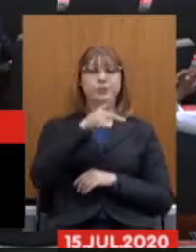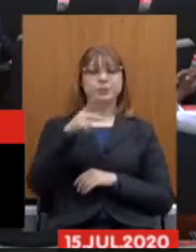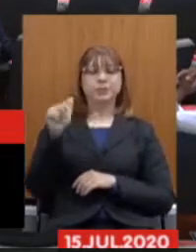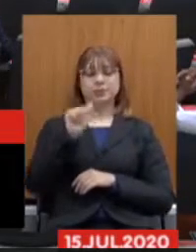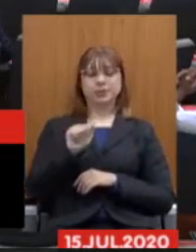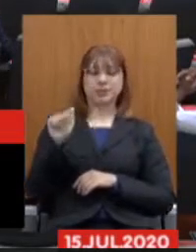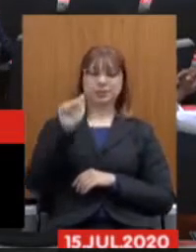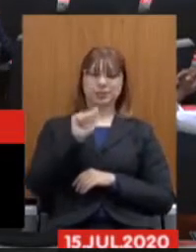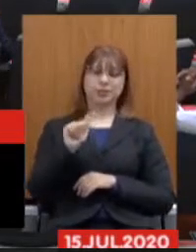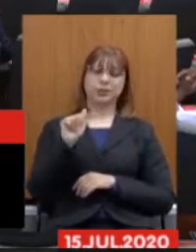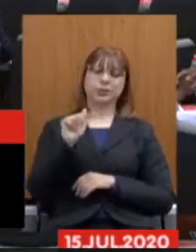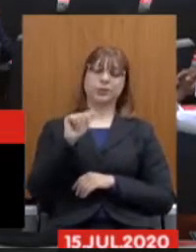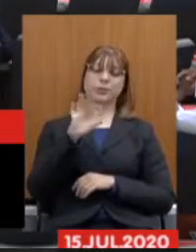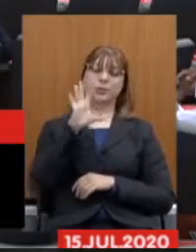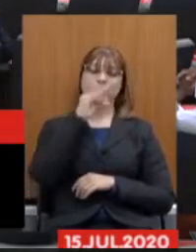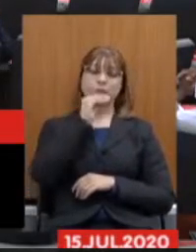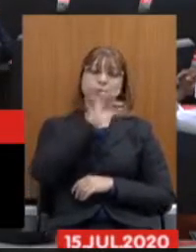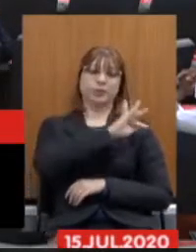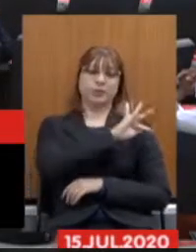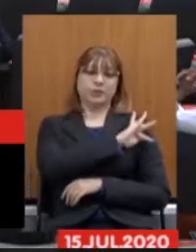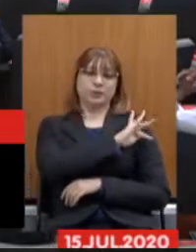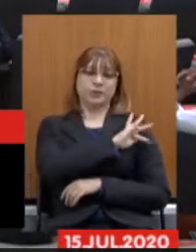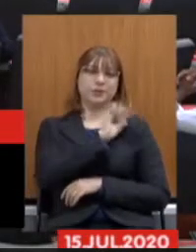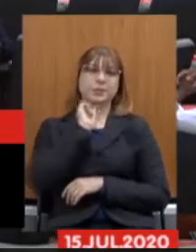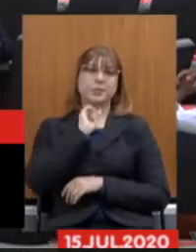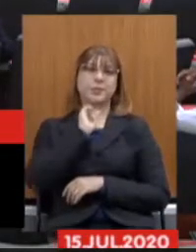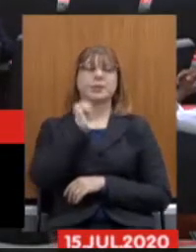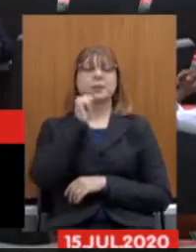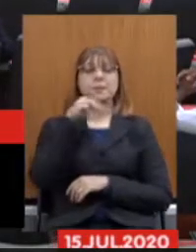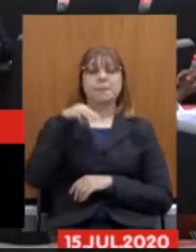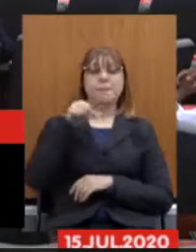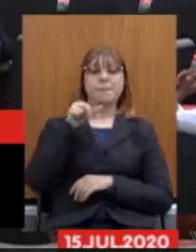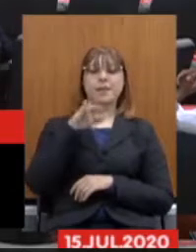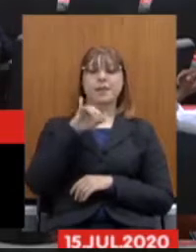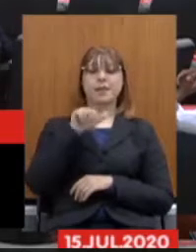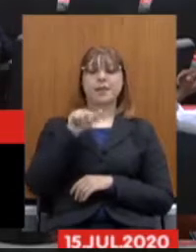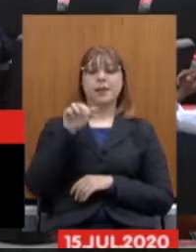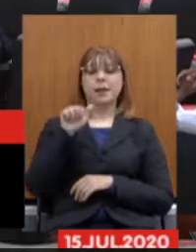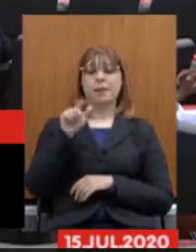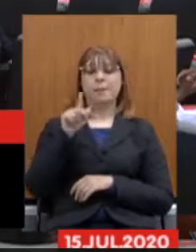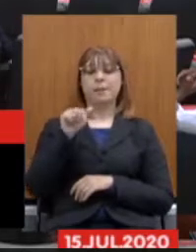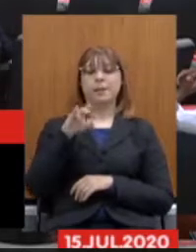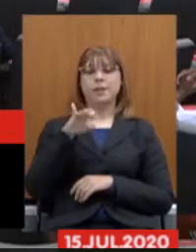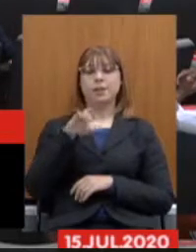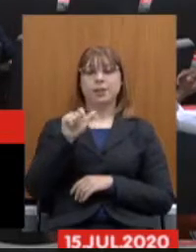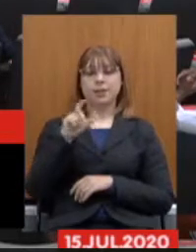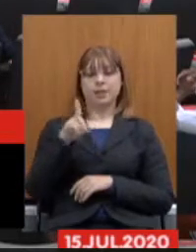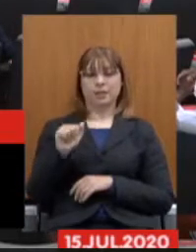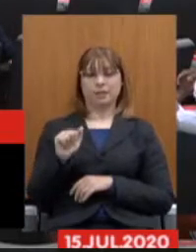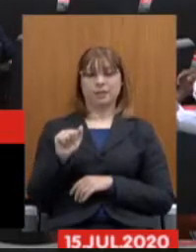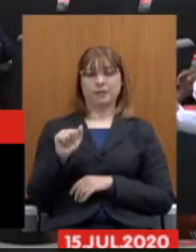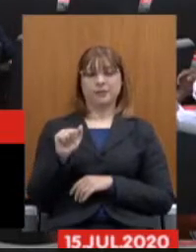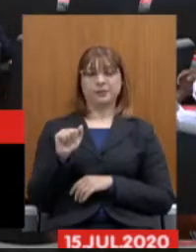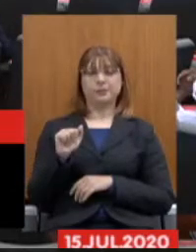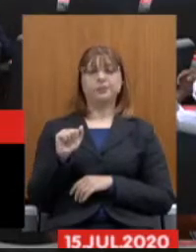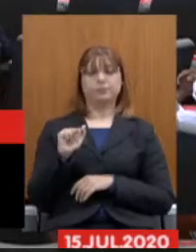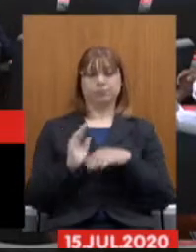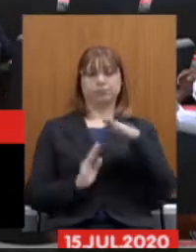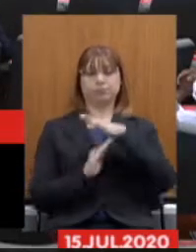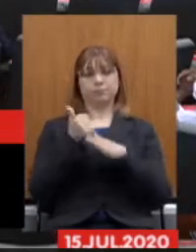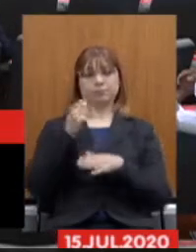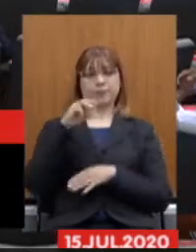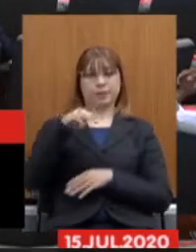Funcionários Fiscais do Estado de Minas Gerais, senhora Maria Aparecida Neto Lacerda e Meloni, que disporá de 15 minutos para a sua